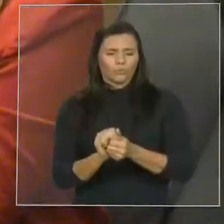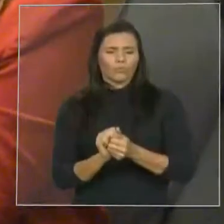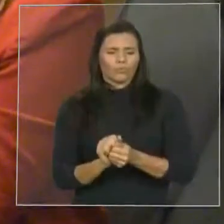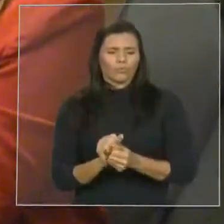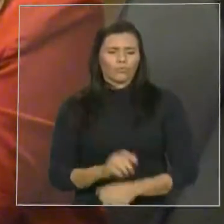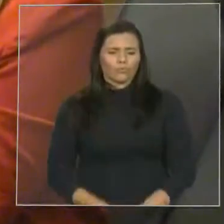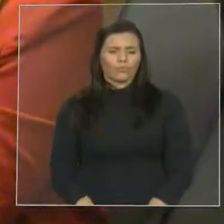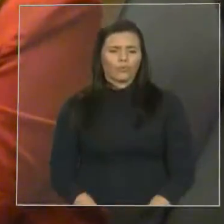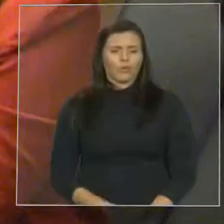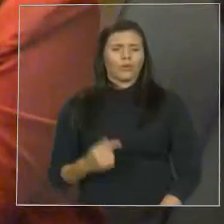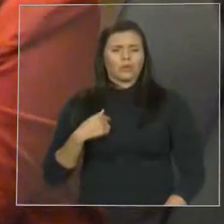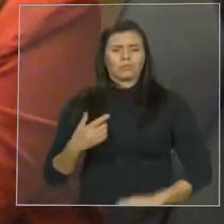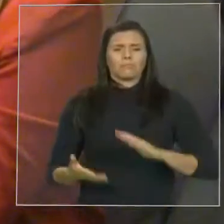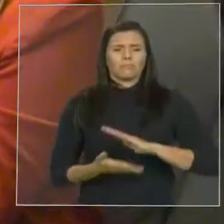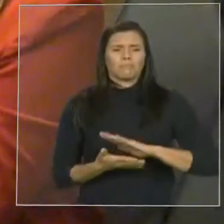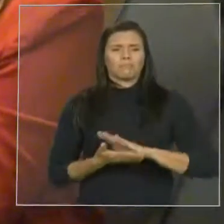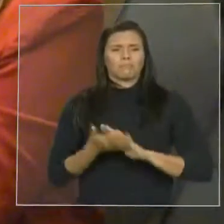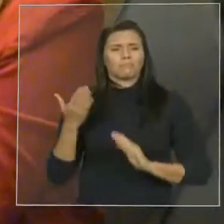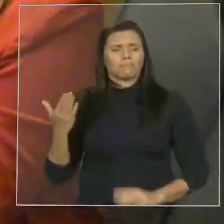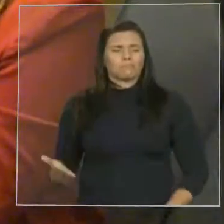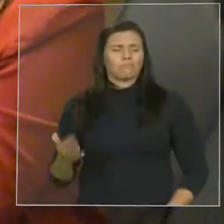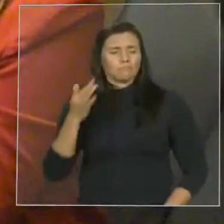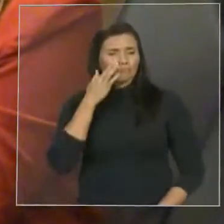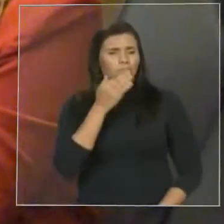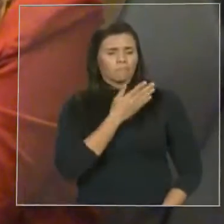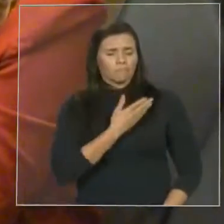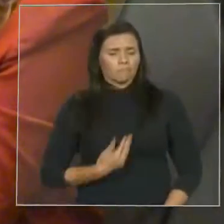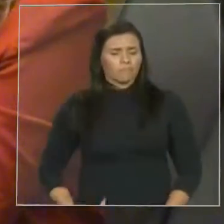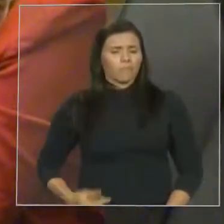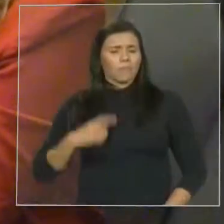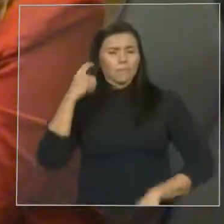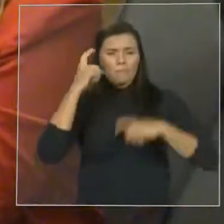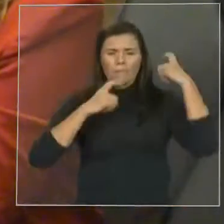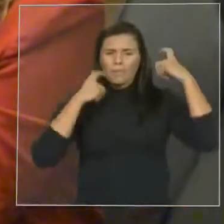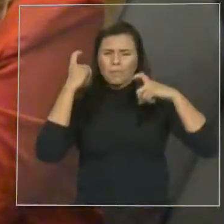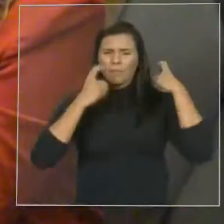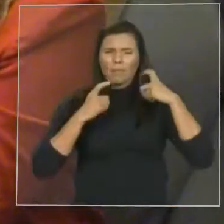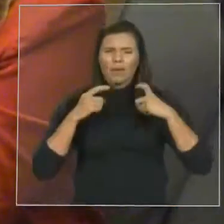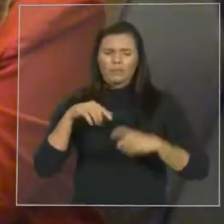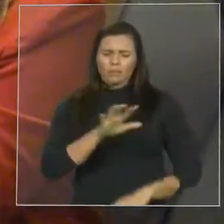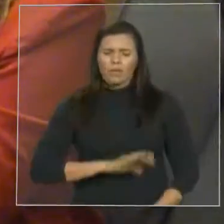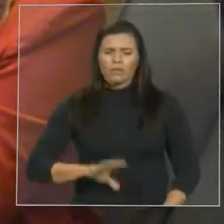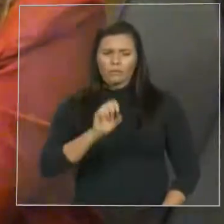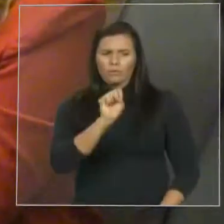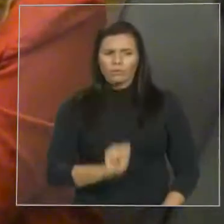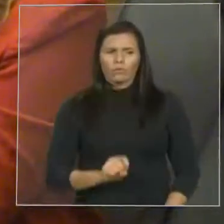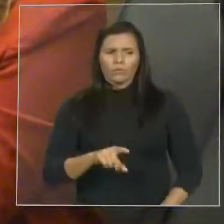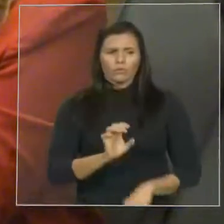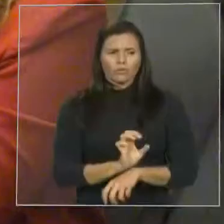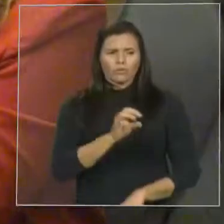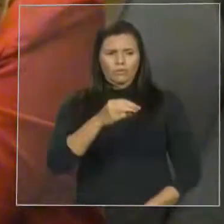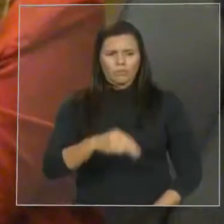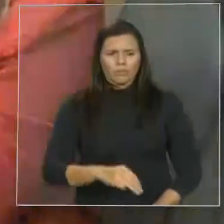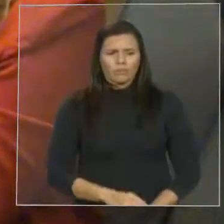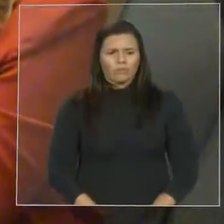Dino faz um gesto, assim, para a região Sul do Maranhão, nunca visto todos esses anos, com a educação.